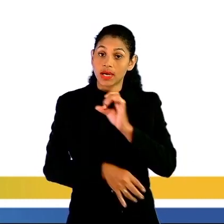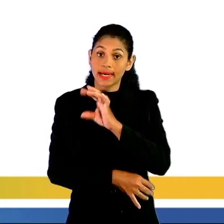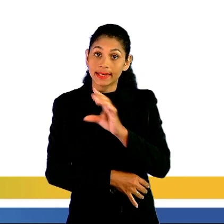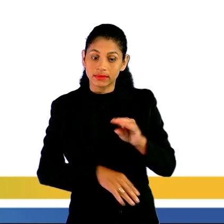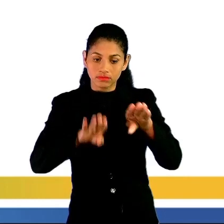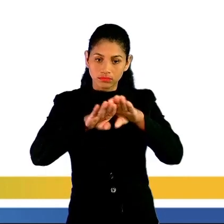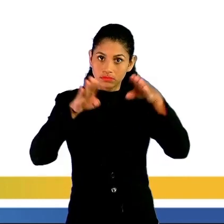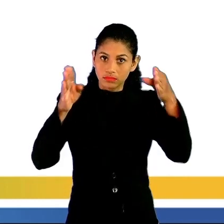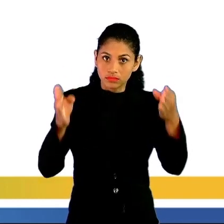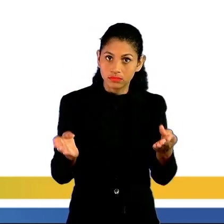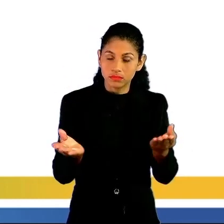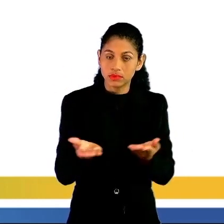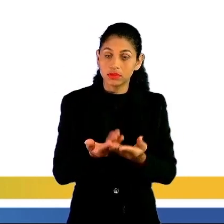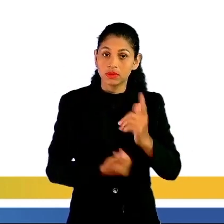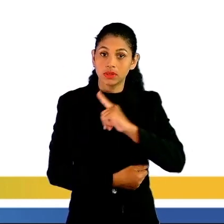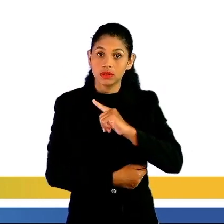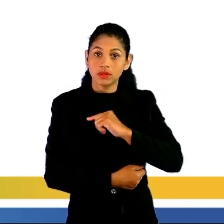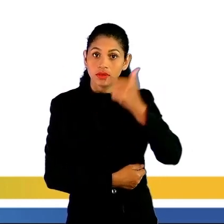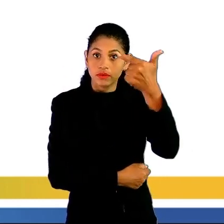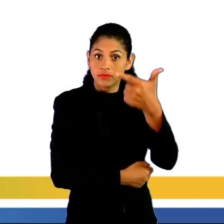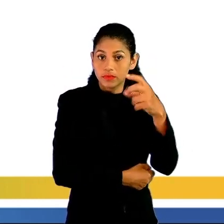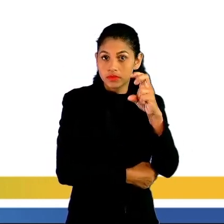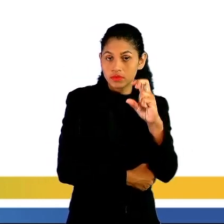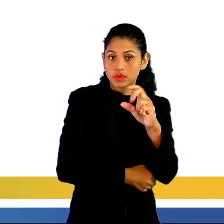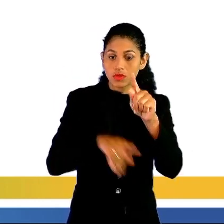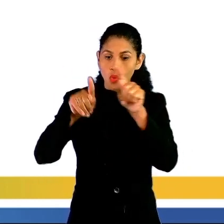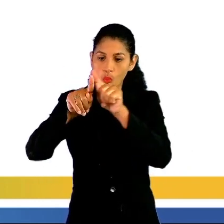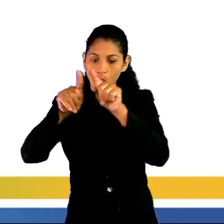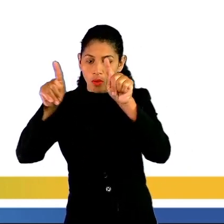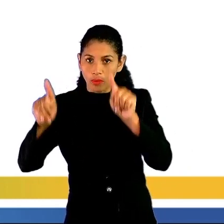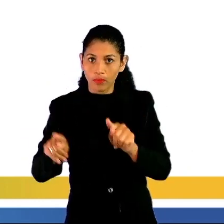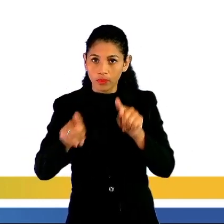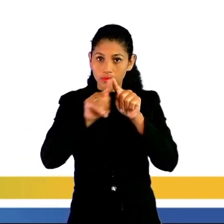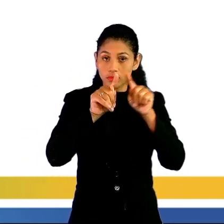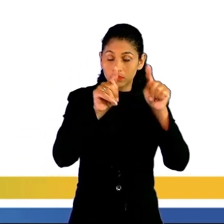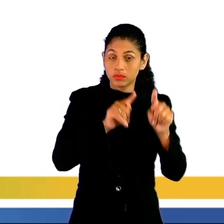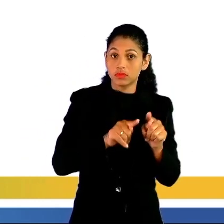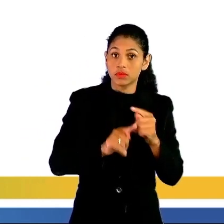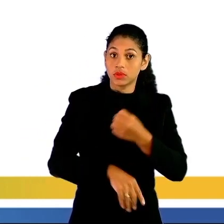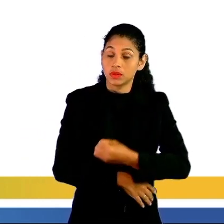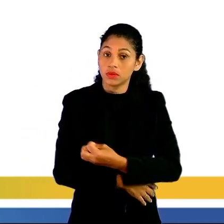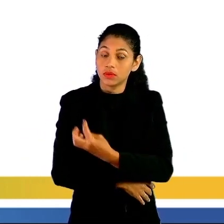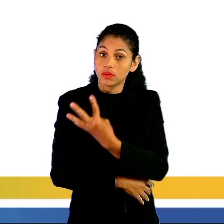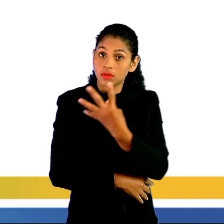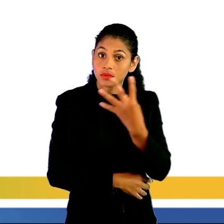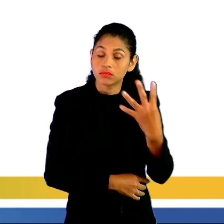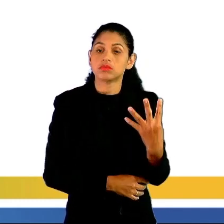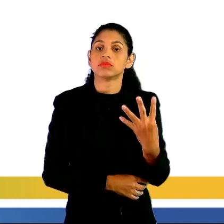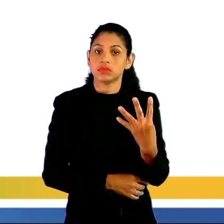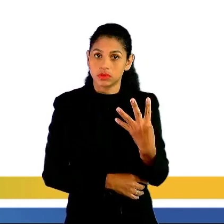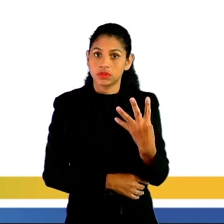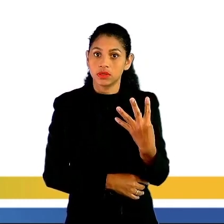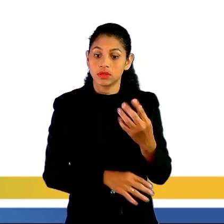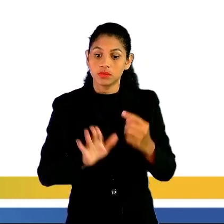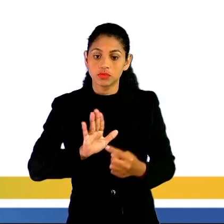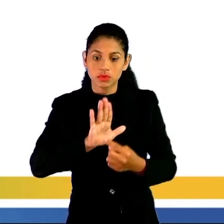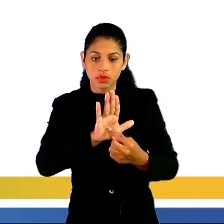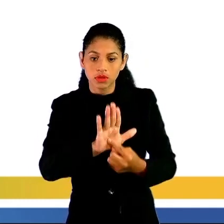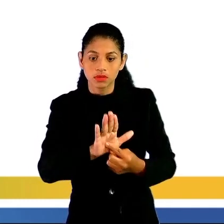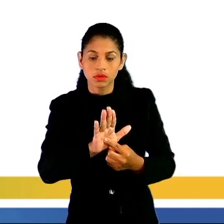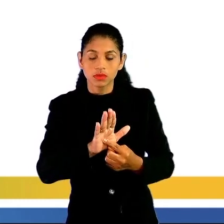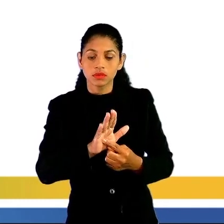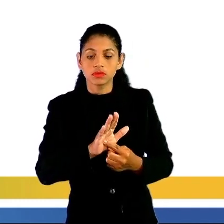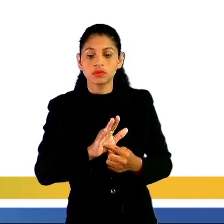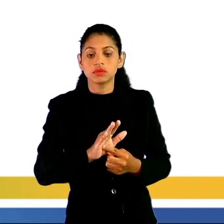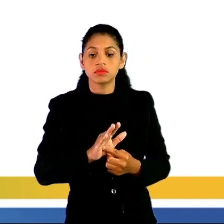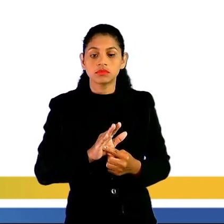tem 25 azulejos, a quantidade de caixas que deve ser comprada é dada por. Nós temos aí, 500 dividido para